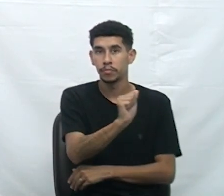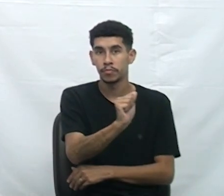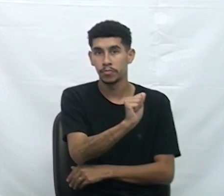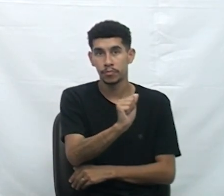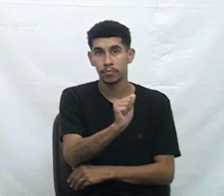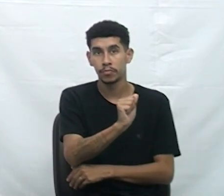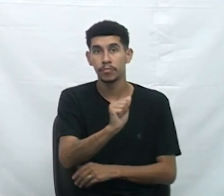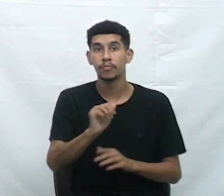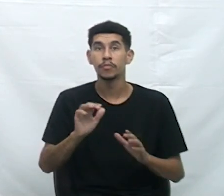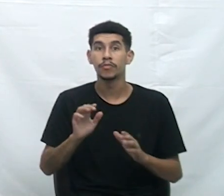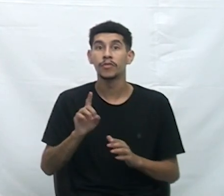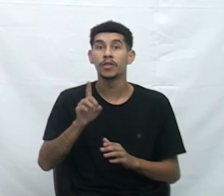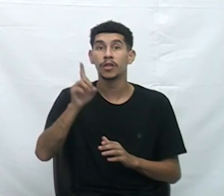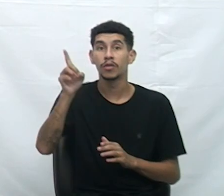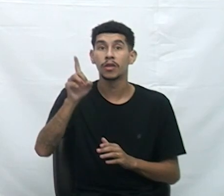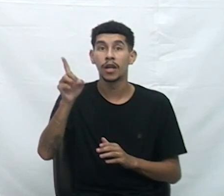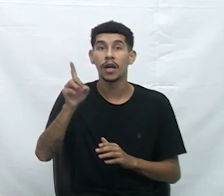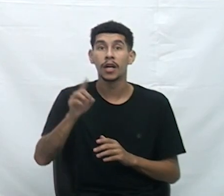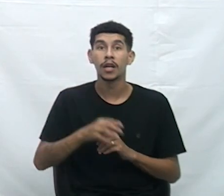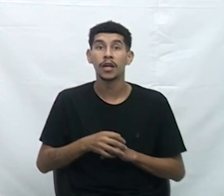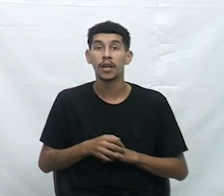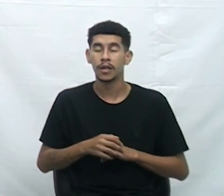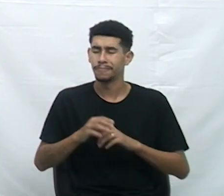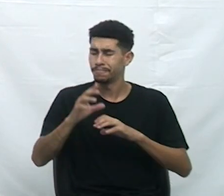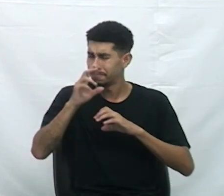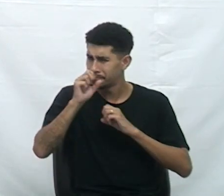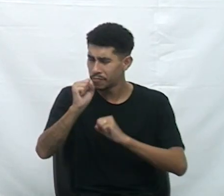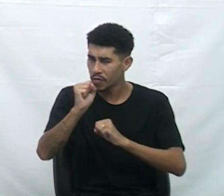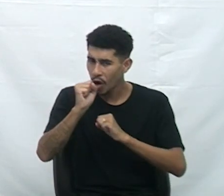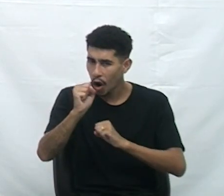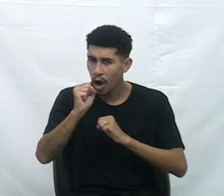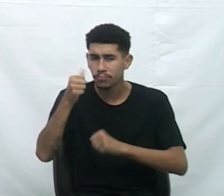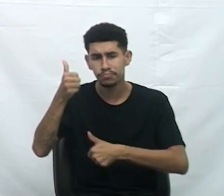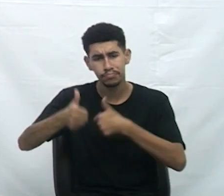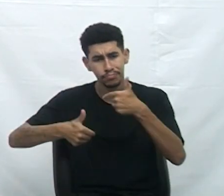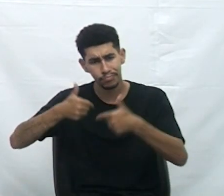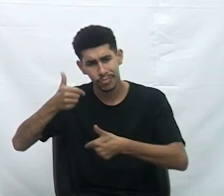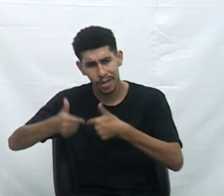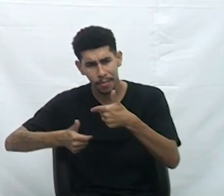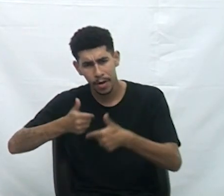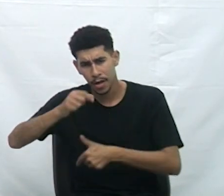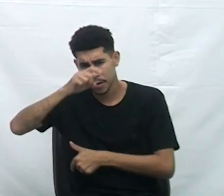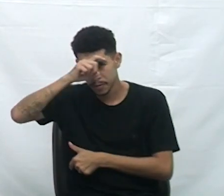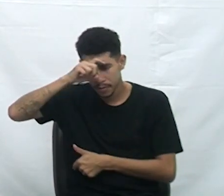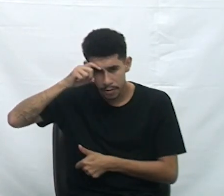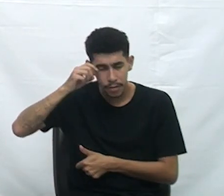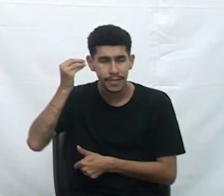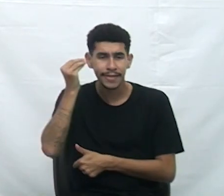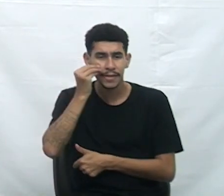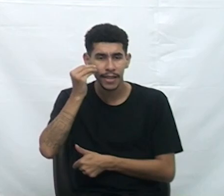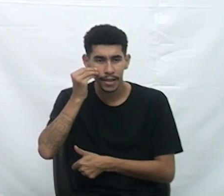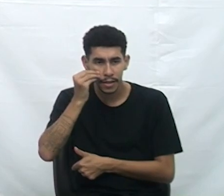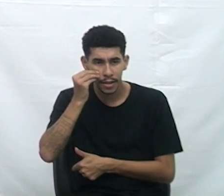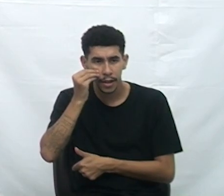que estão lá firmes e fortes, trabalhando na sua recuperação